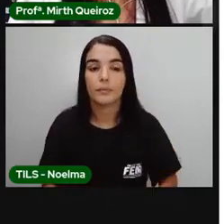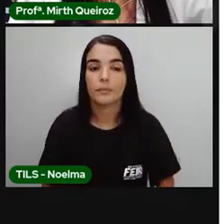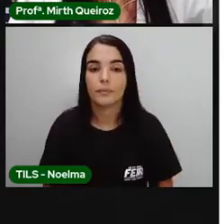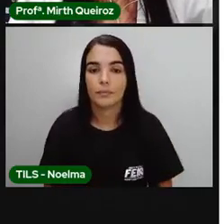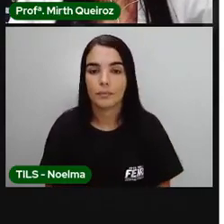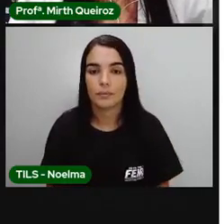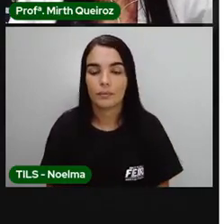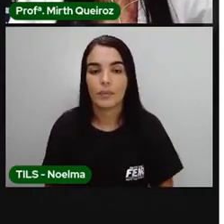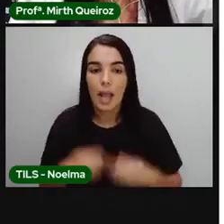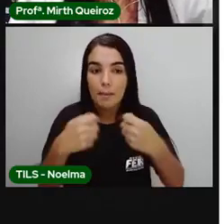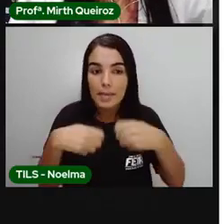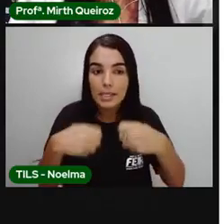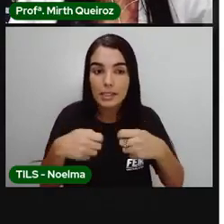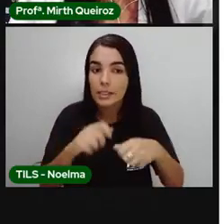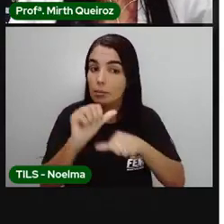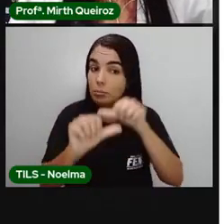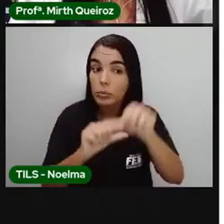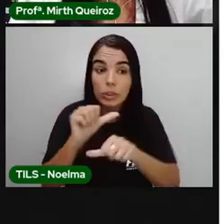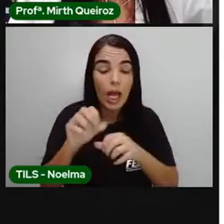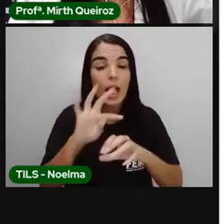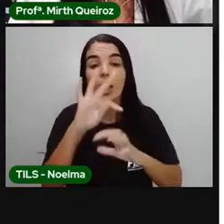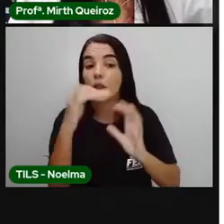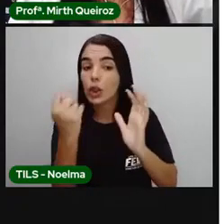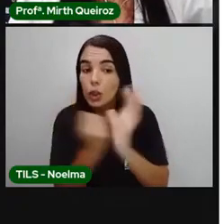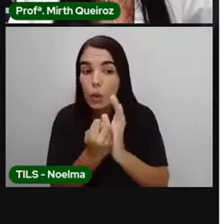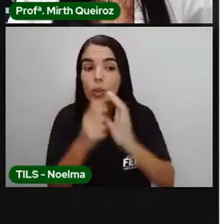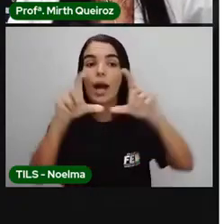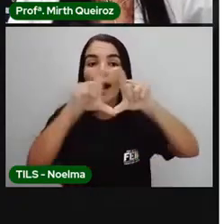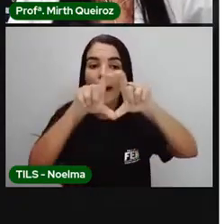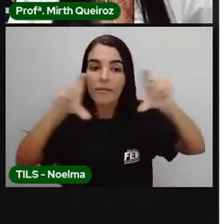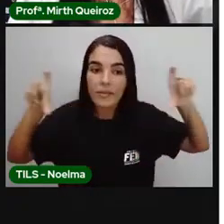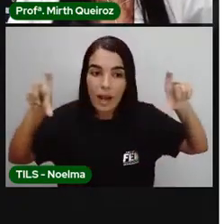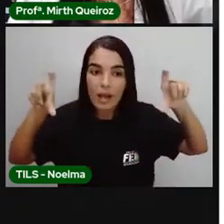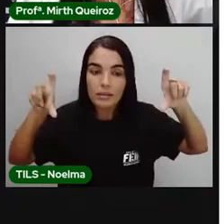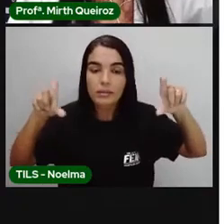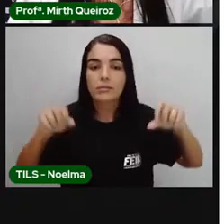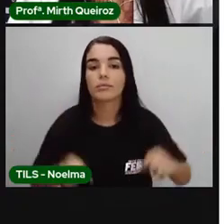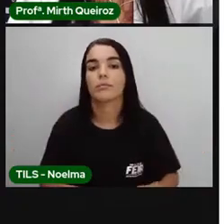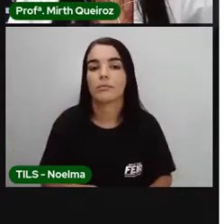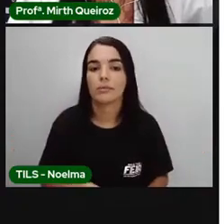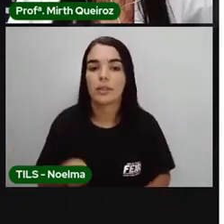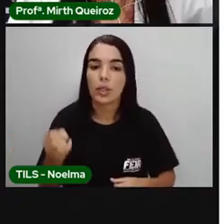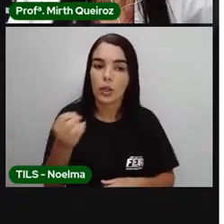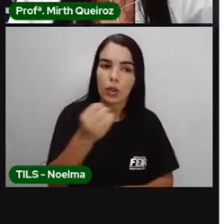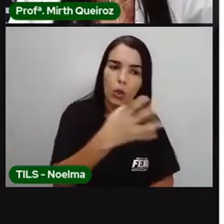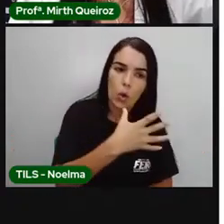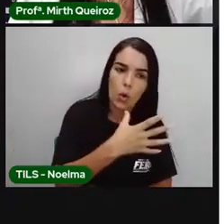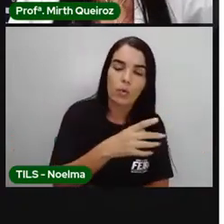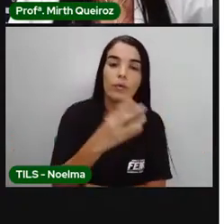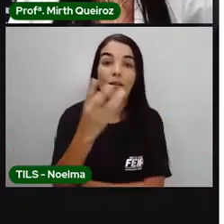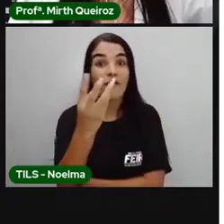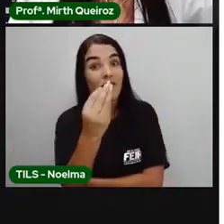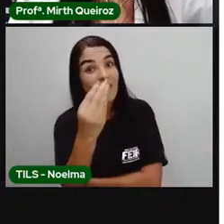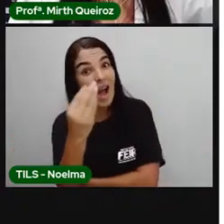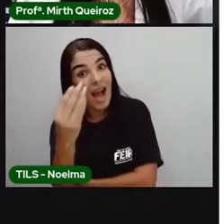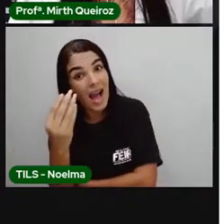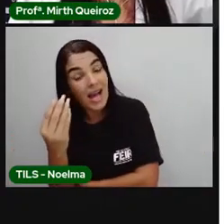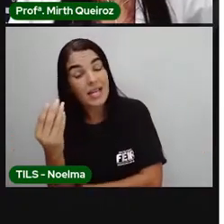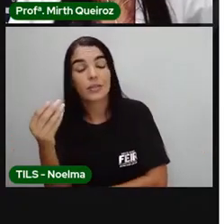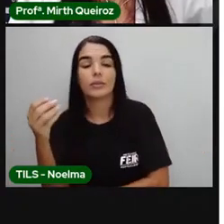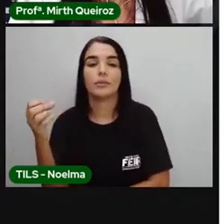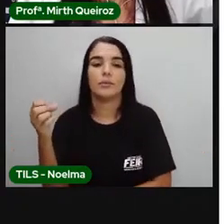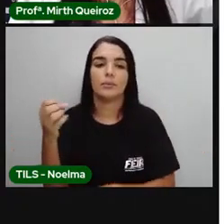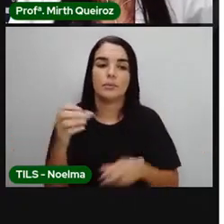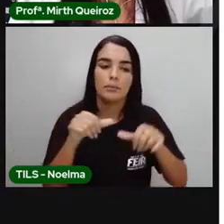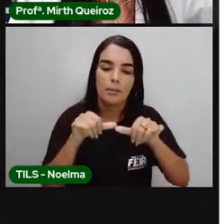mudou para os. Os, os, mercados, o novo. Quem é novo? O mercado. Então, antes estava